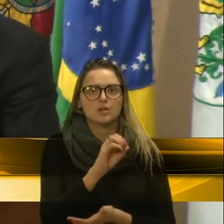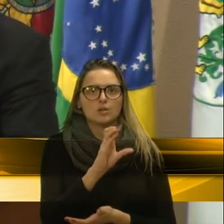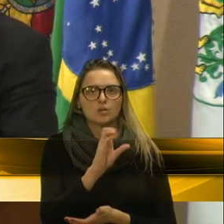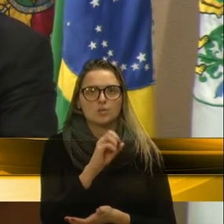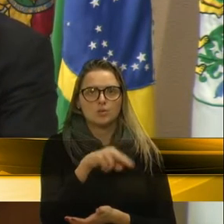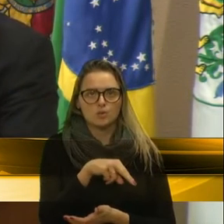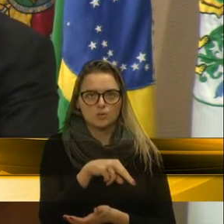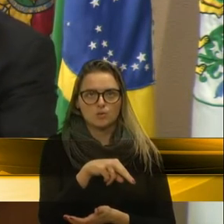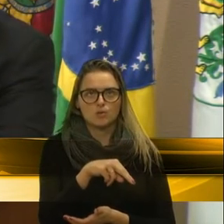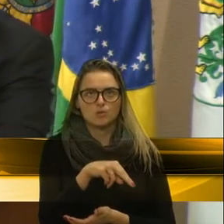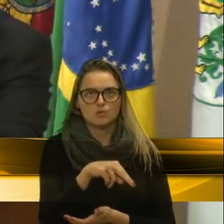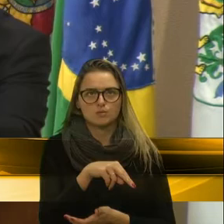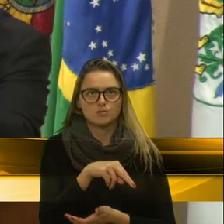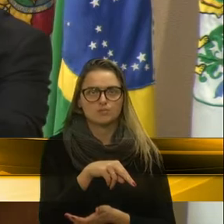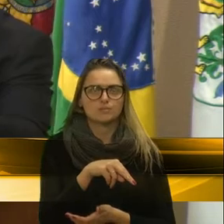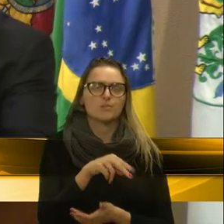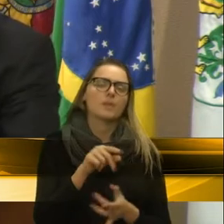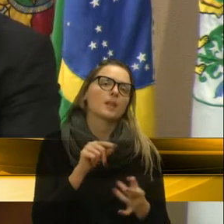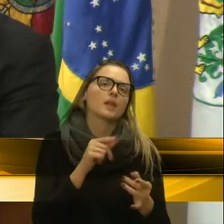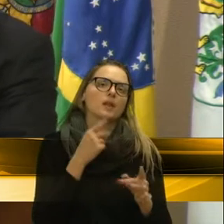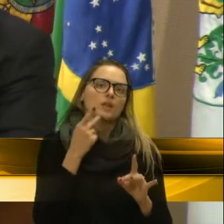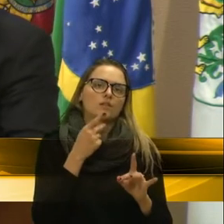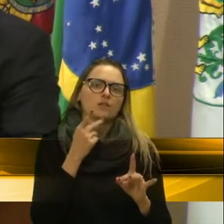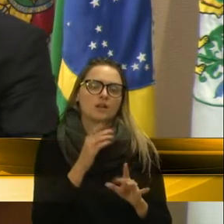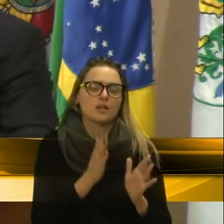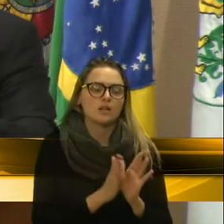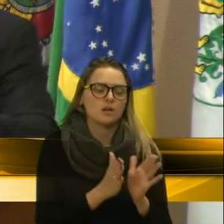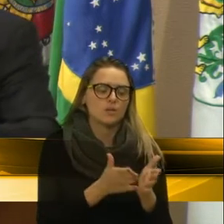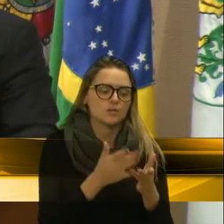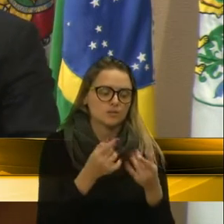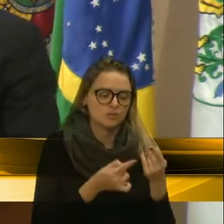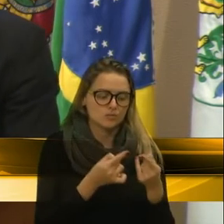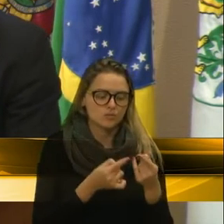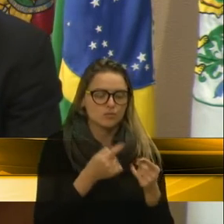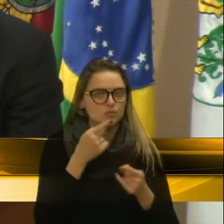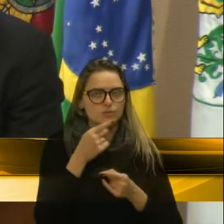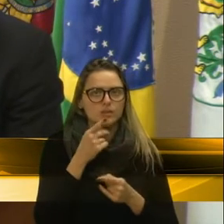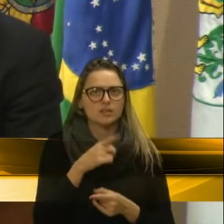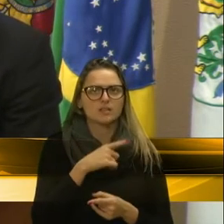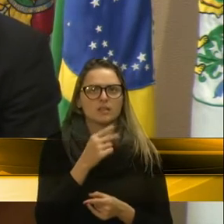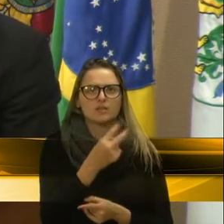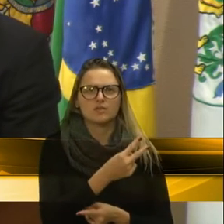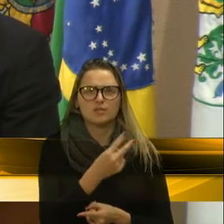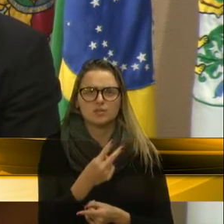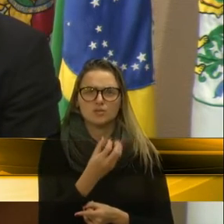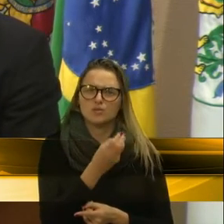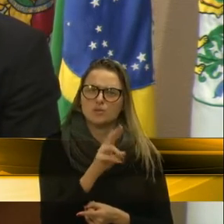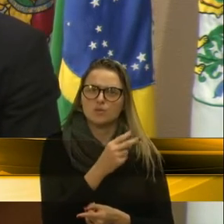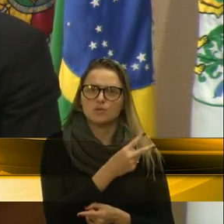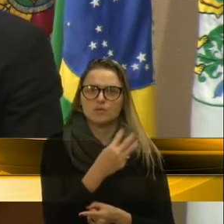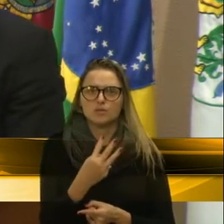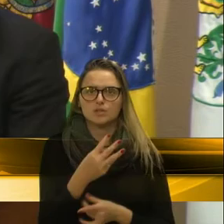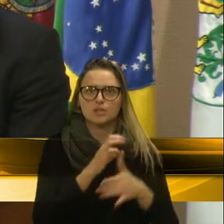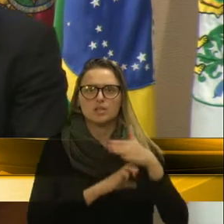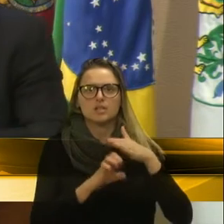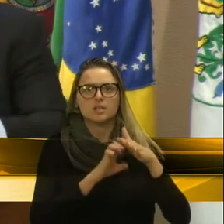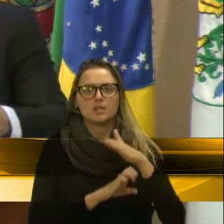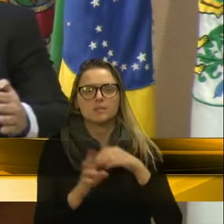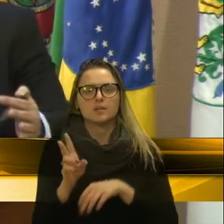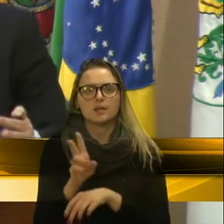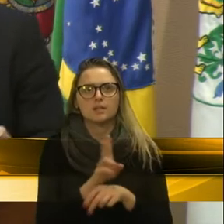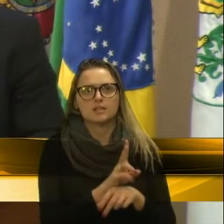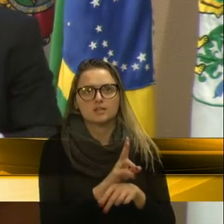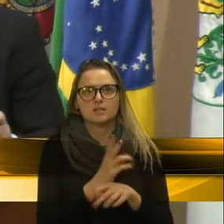o PROCON, a gente fala, a comissão, o debate, tem aqui, eu acho que, 22 ou 23 empresas financeiras. Às vezes,